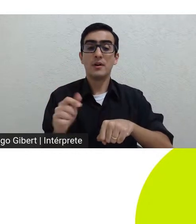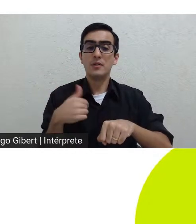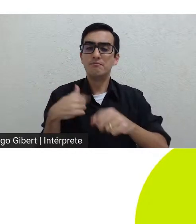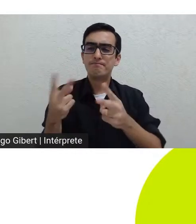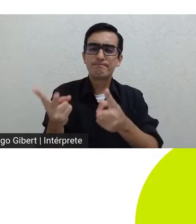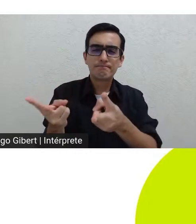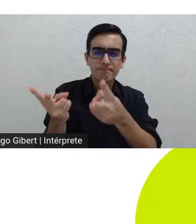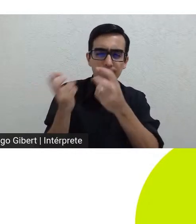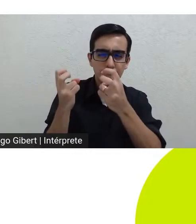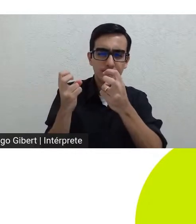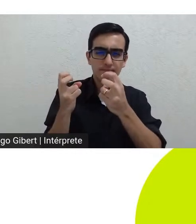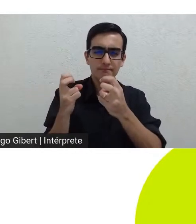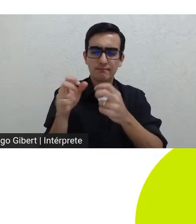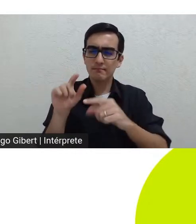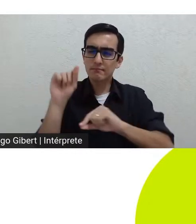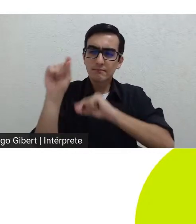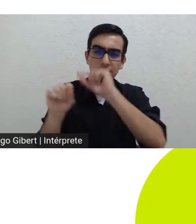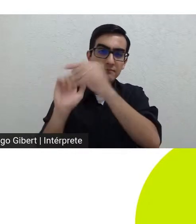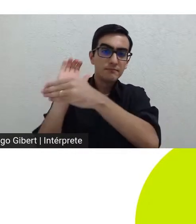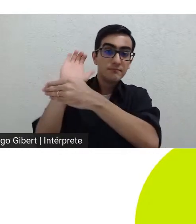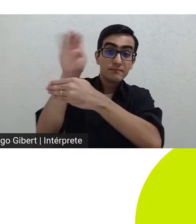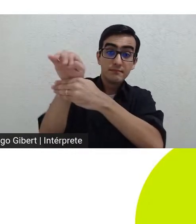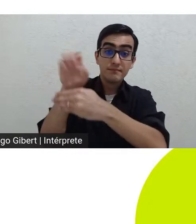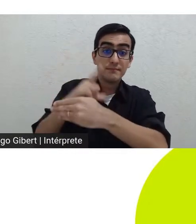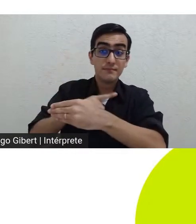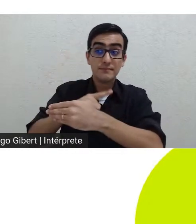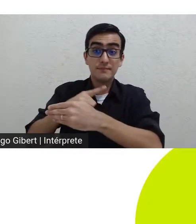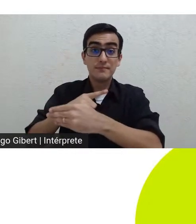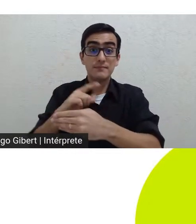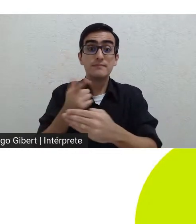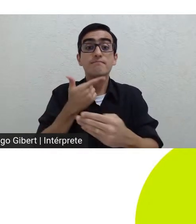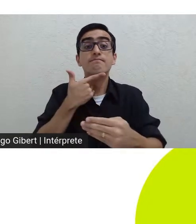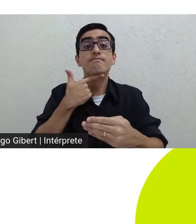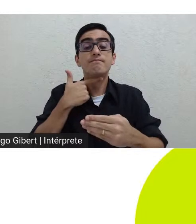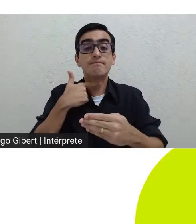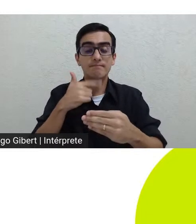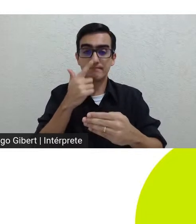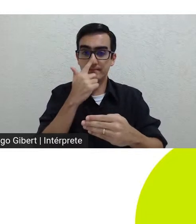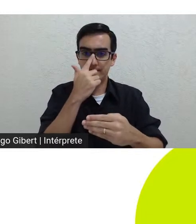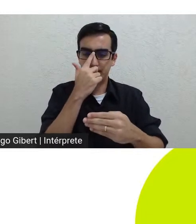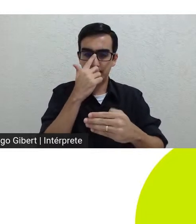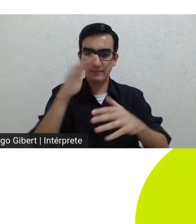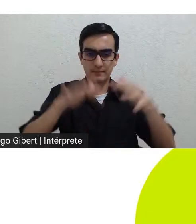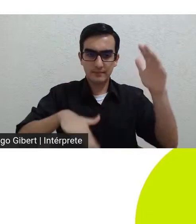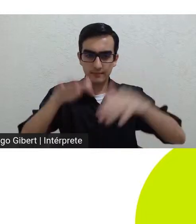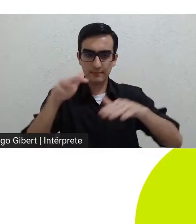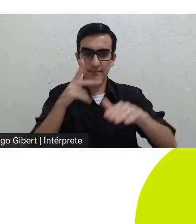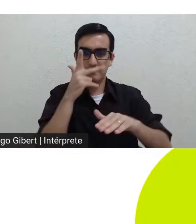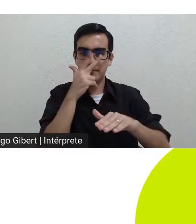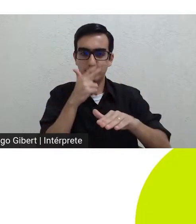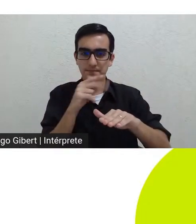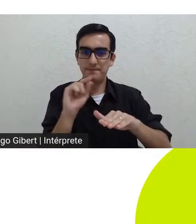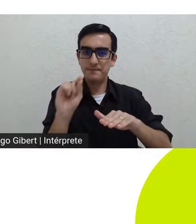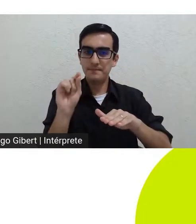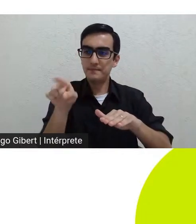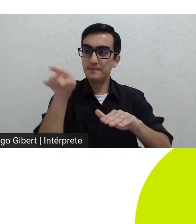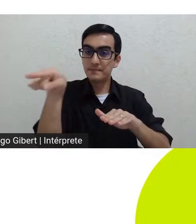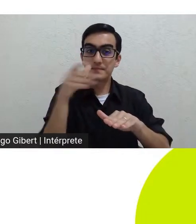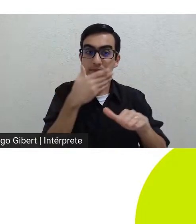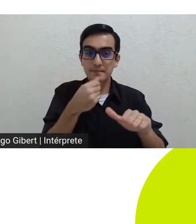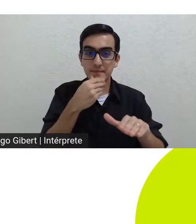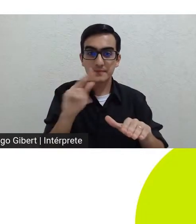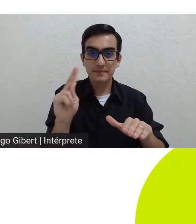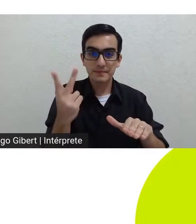lampejos de desejo quando por uma fresta escondido Ratner